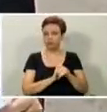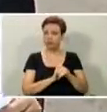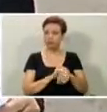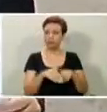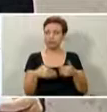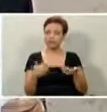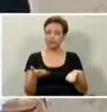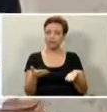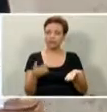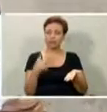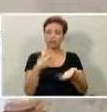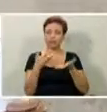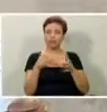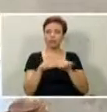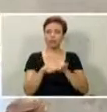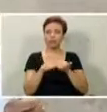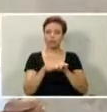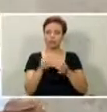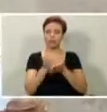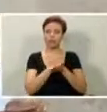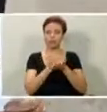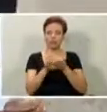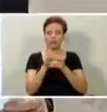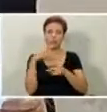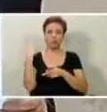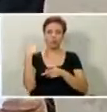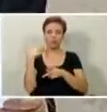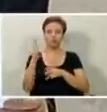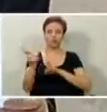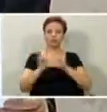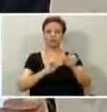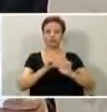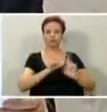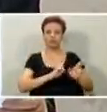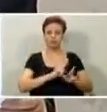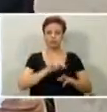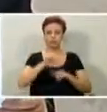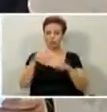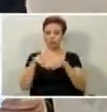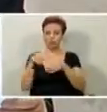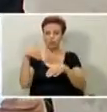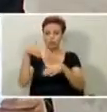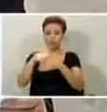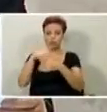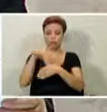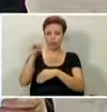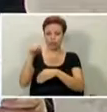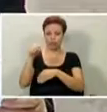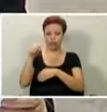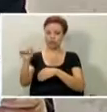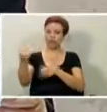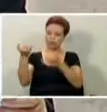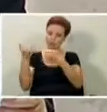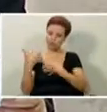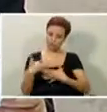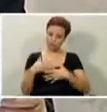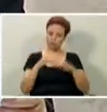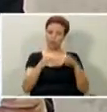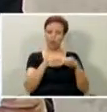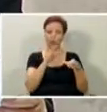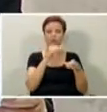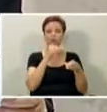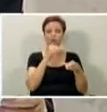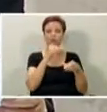Então, assim, eu queria também que alguns vereadores me respondessem, aqueles que vão votar a favor. Qual será o destino dos funcionários?